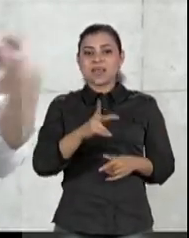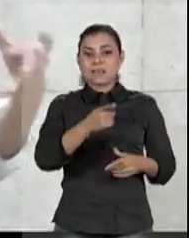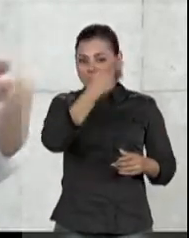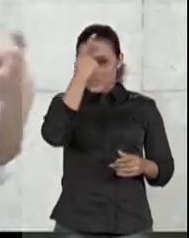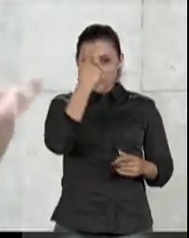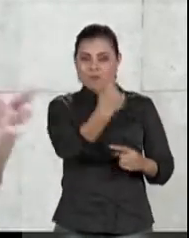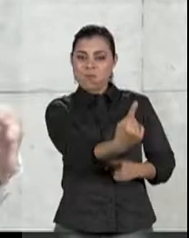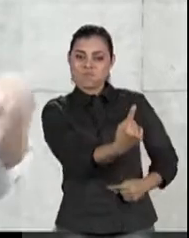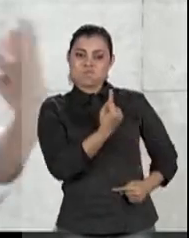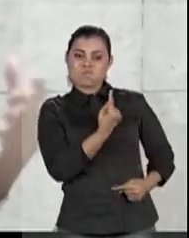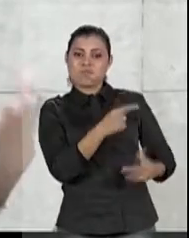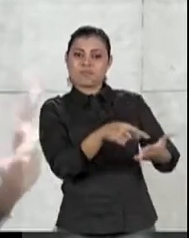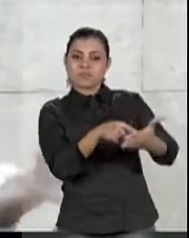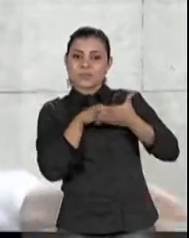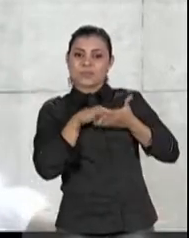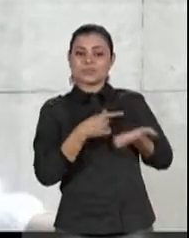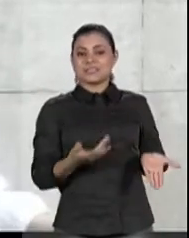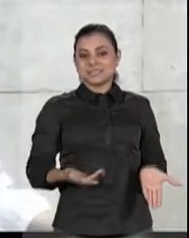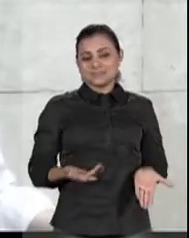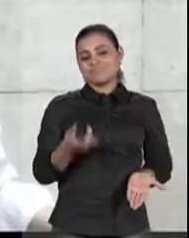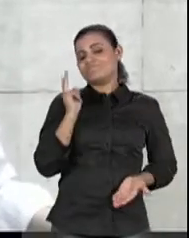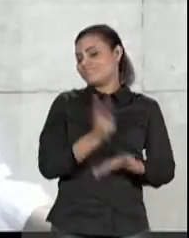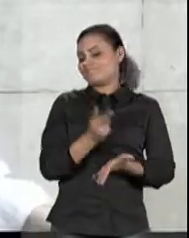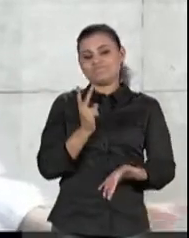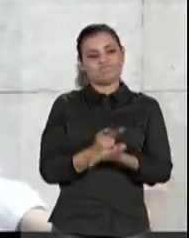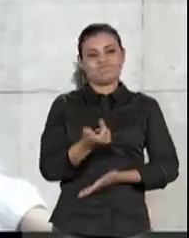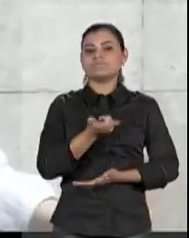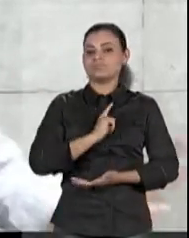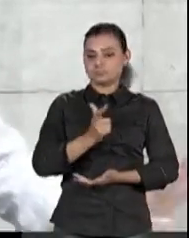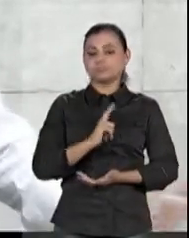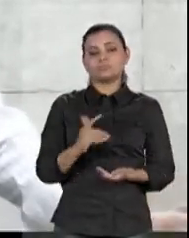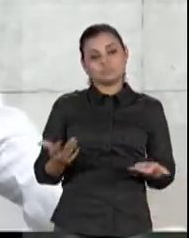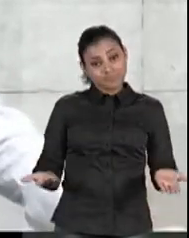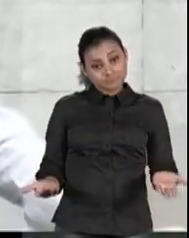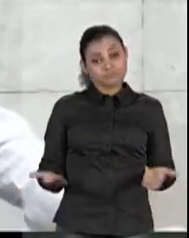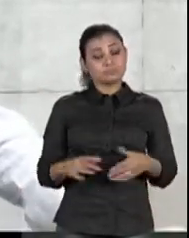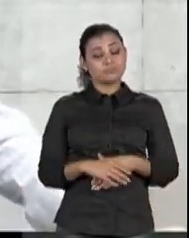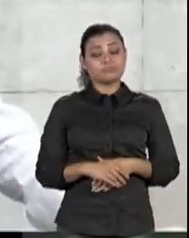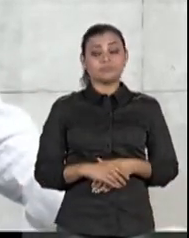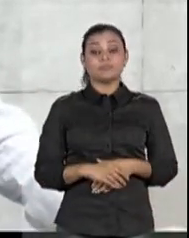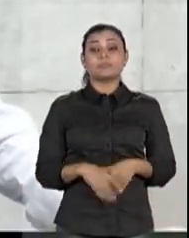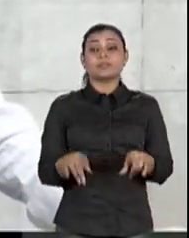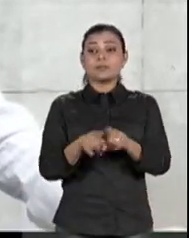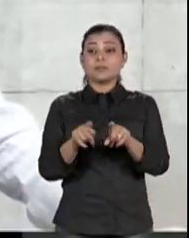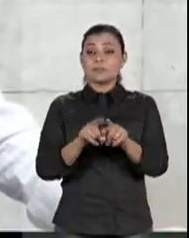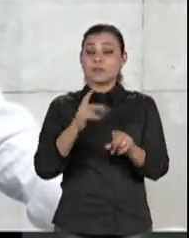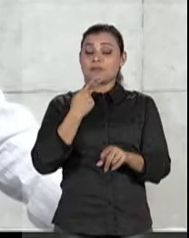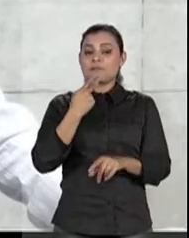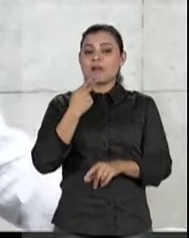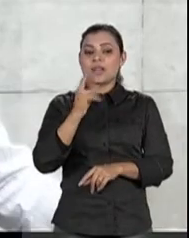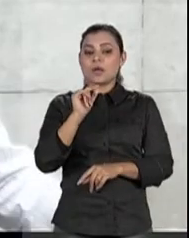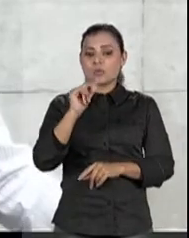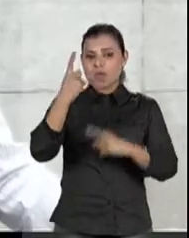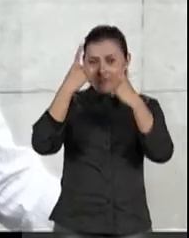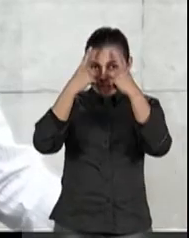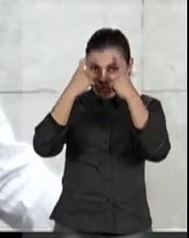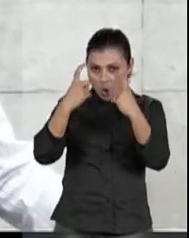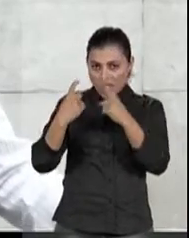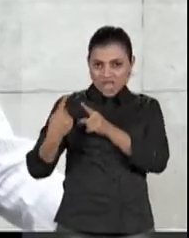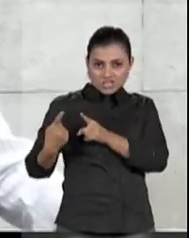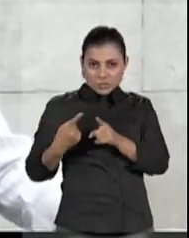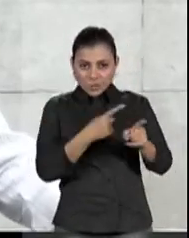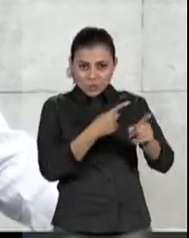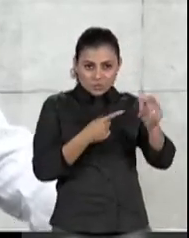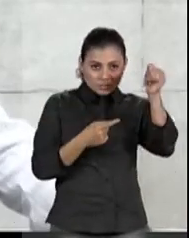à tona a partir daquela ocasião, daquele momento propício. Bom, e por falar em violência contra